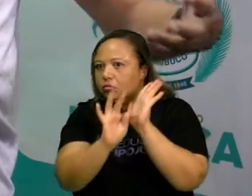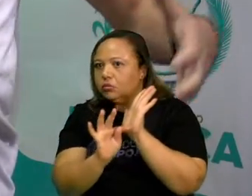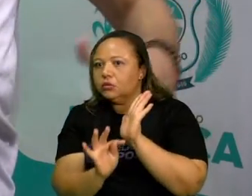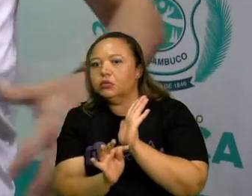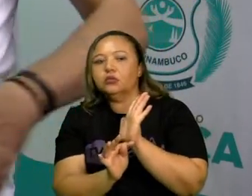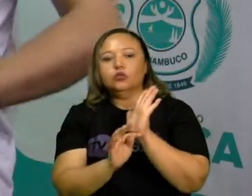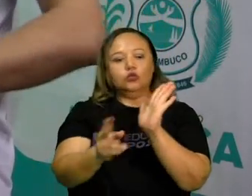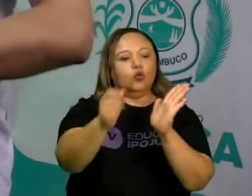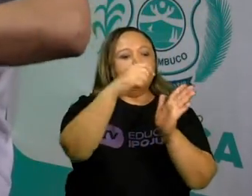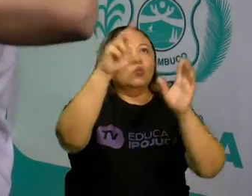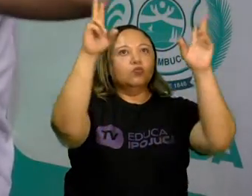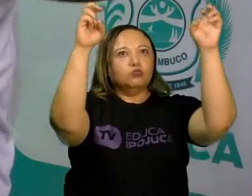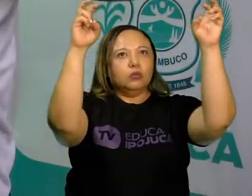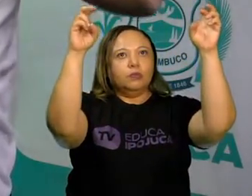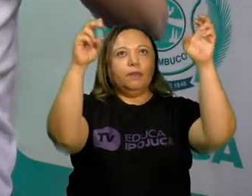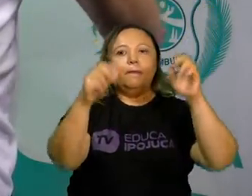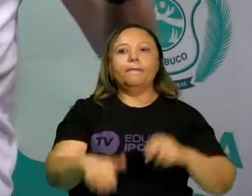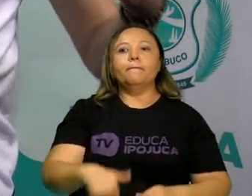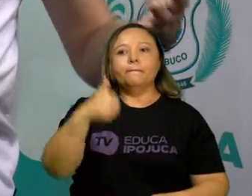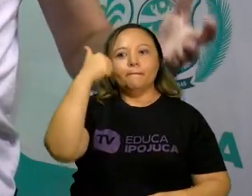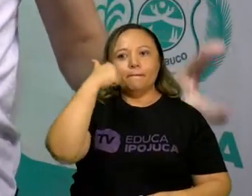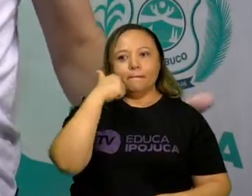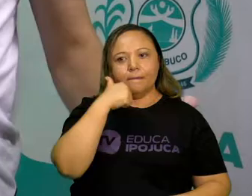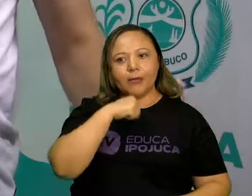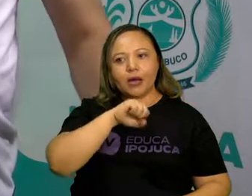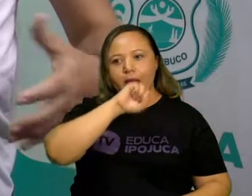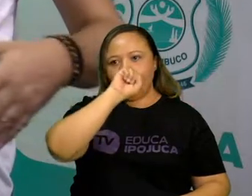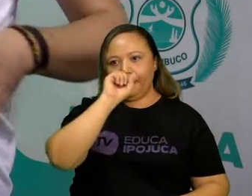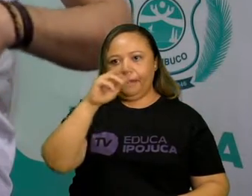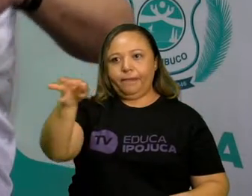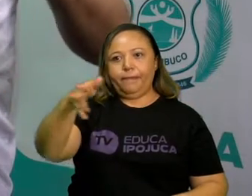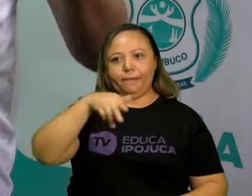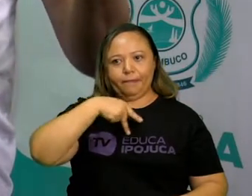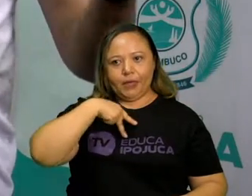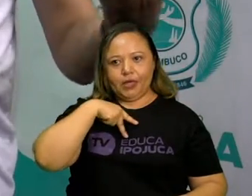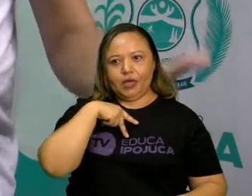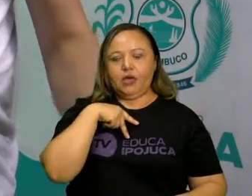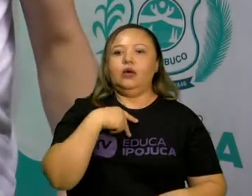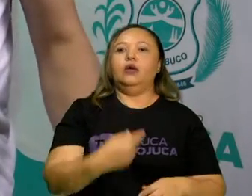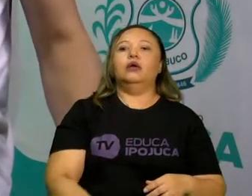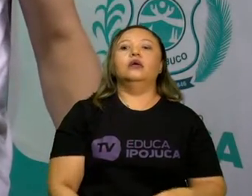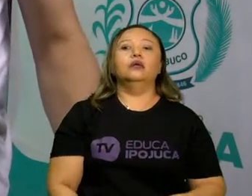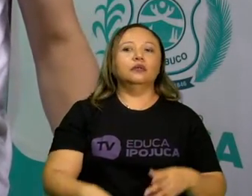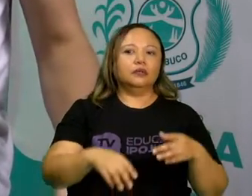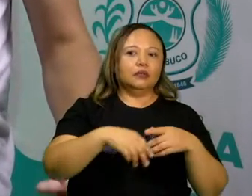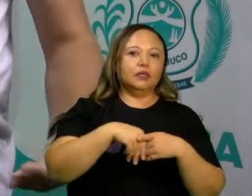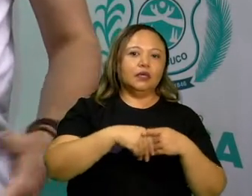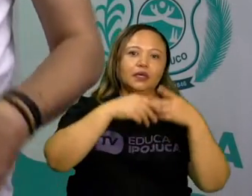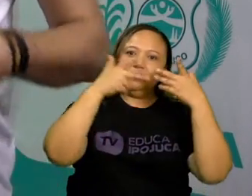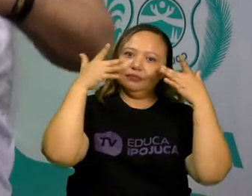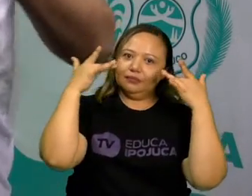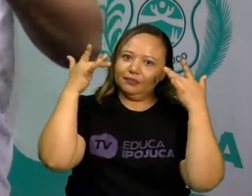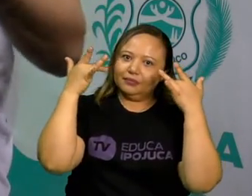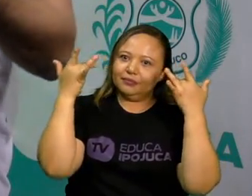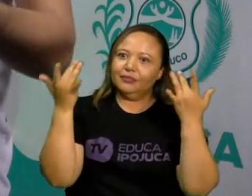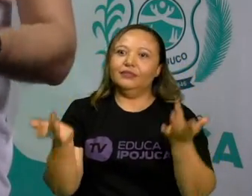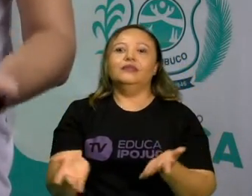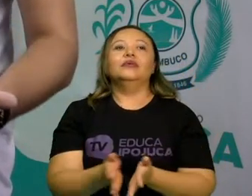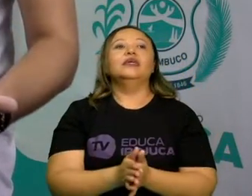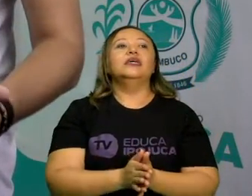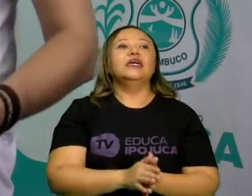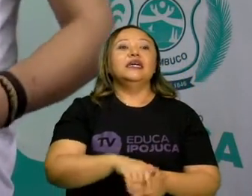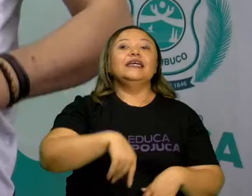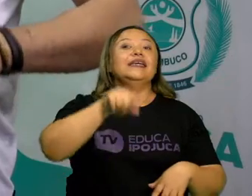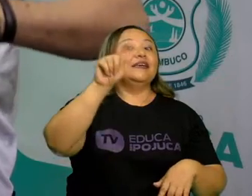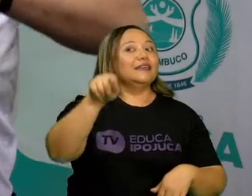sucesso, um sucesso enorme no teatro e ganhou os cinemas. E aconteceu Minha Mãe é uma